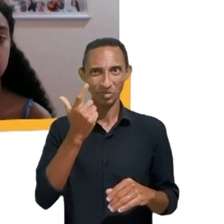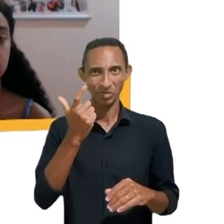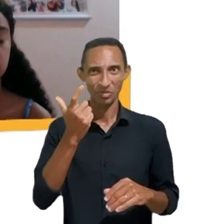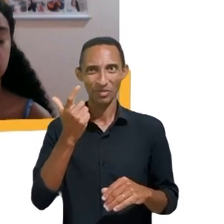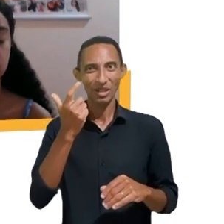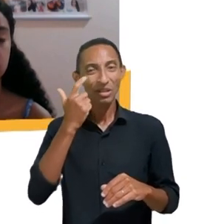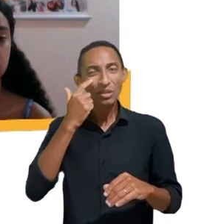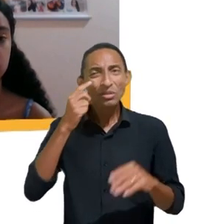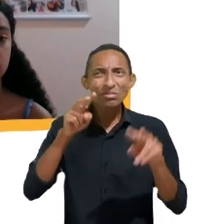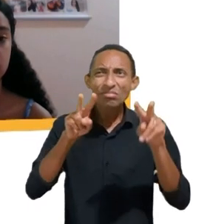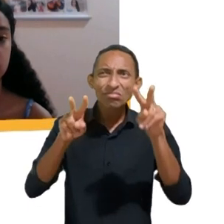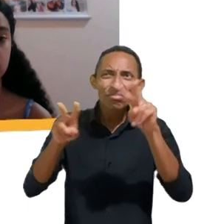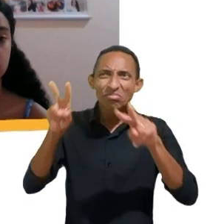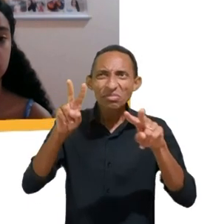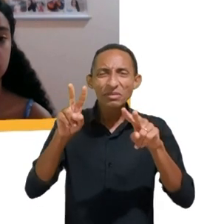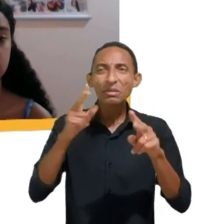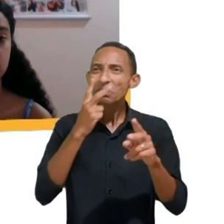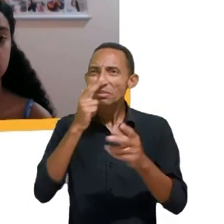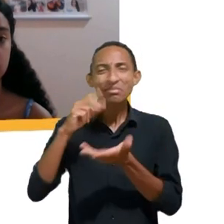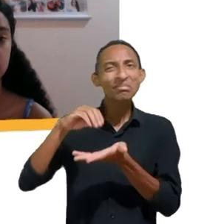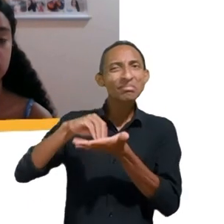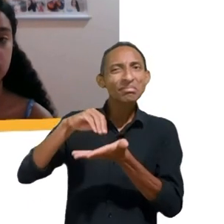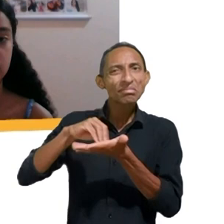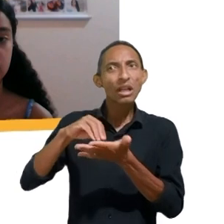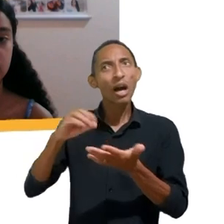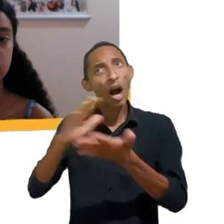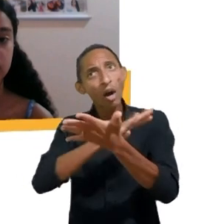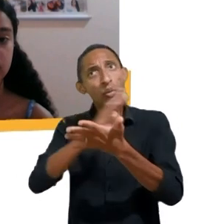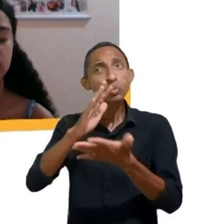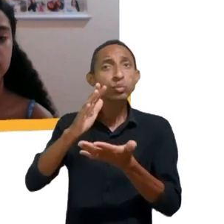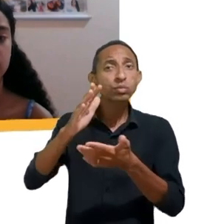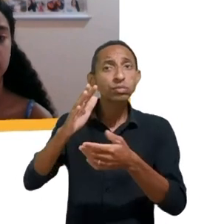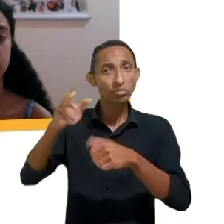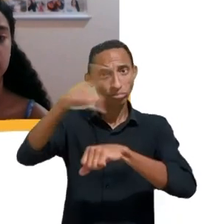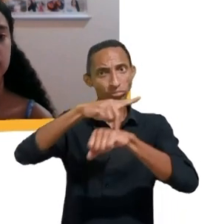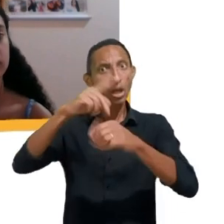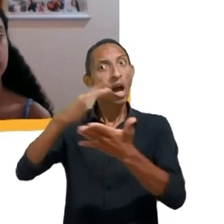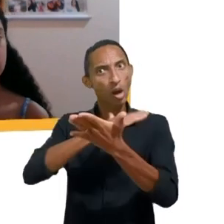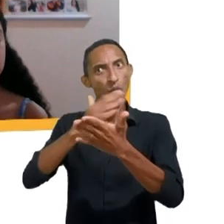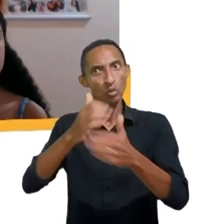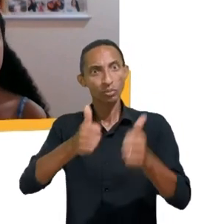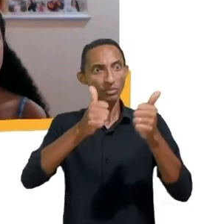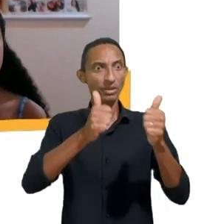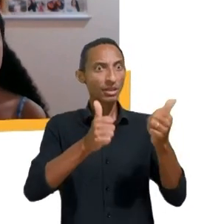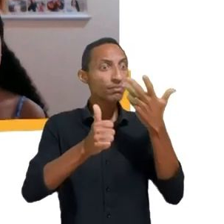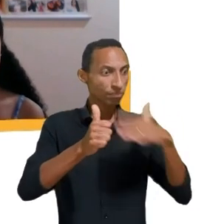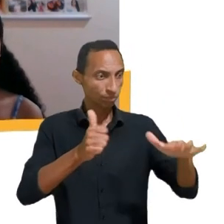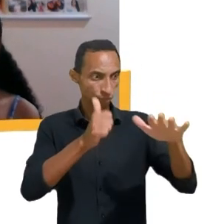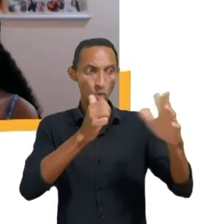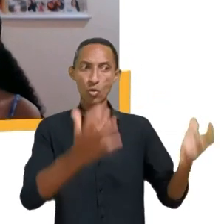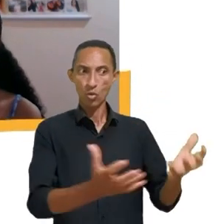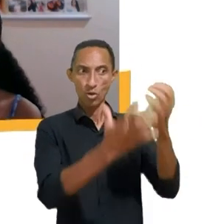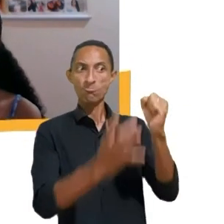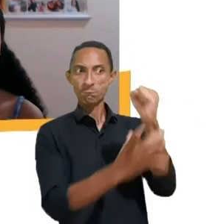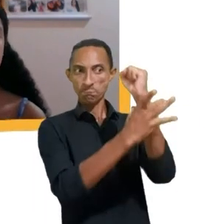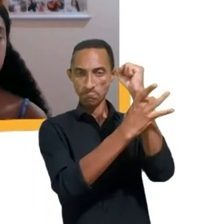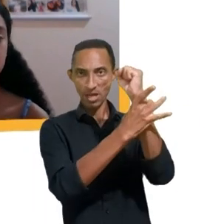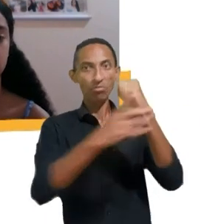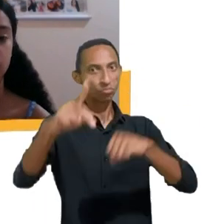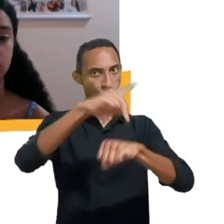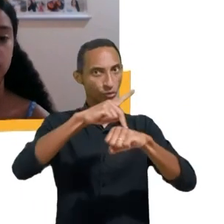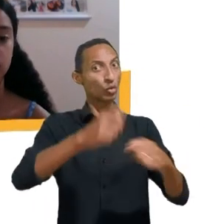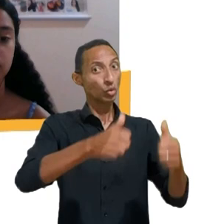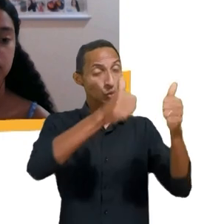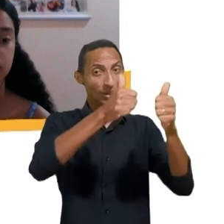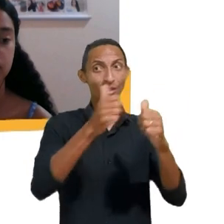para o mundo, né? Tem países em que as crianças são mais protegidas, né? Do que em outros lugares onde você tem, às vezes,